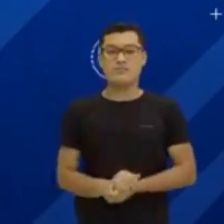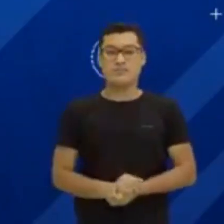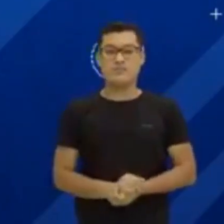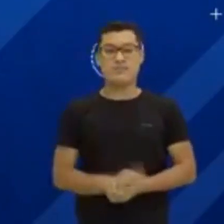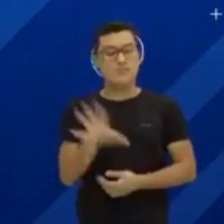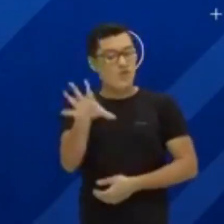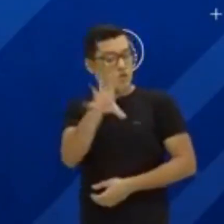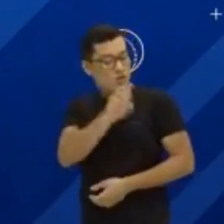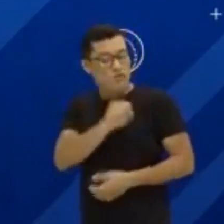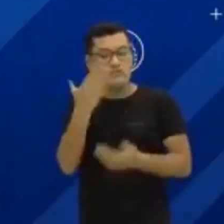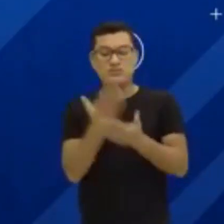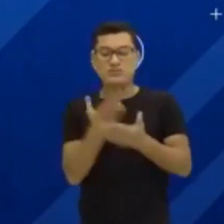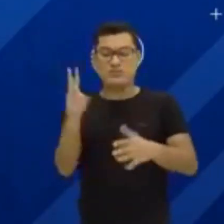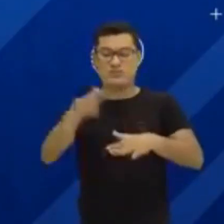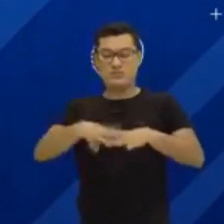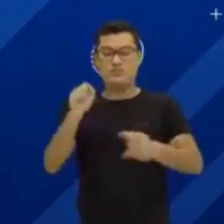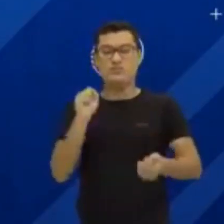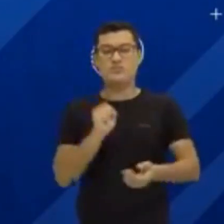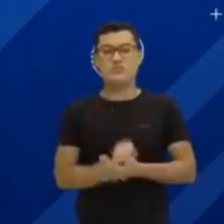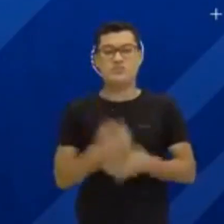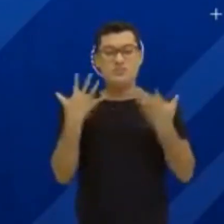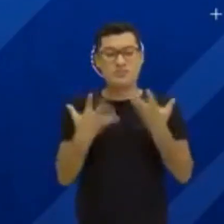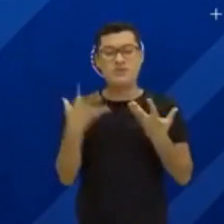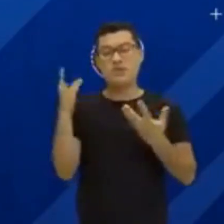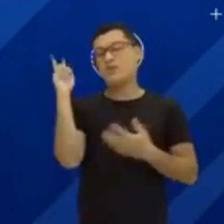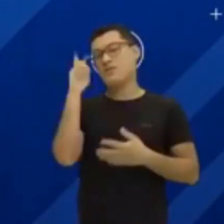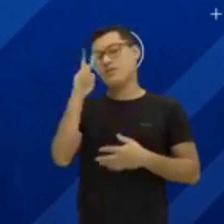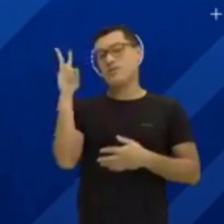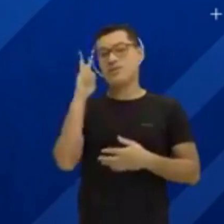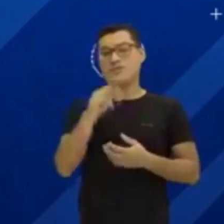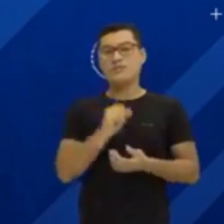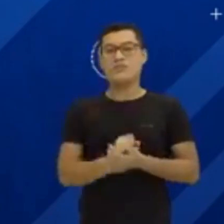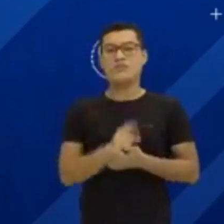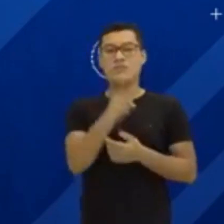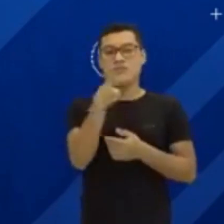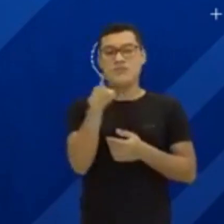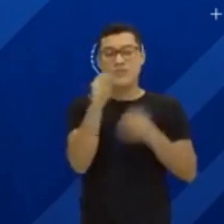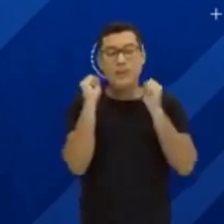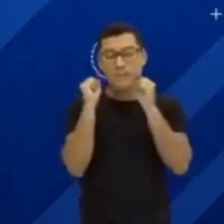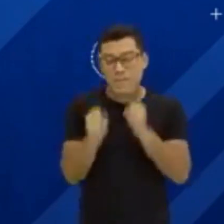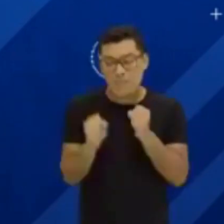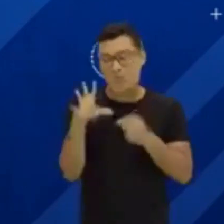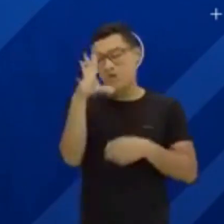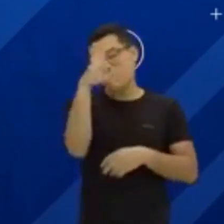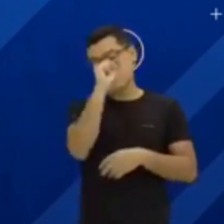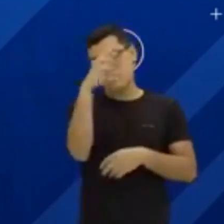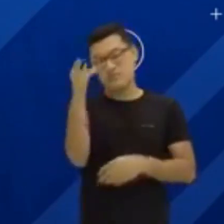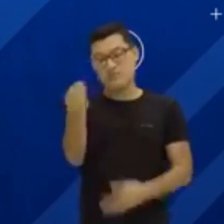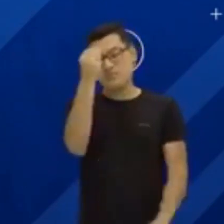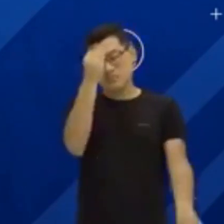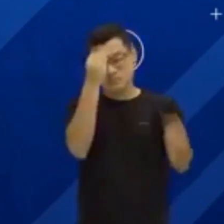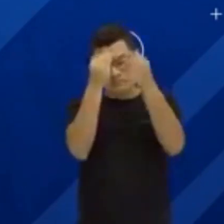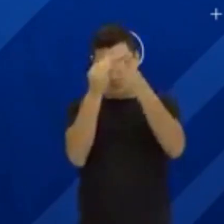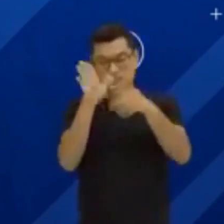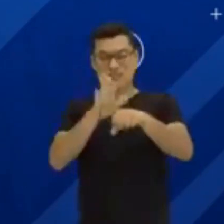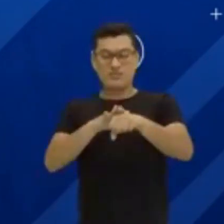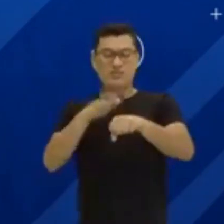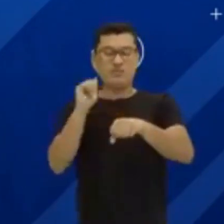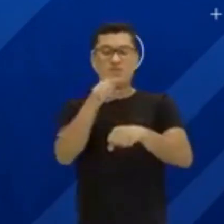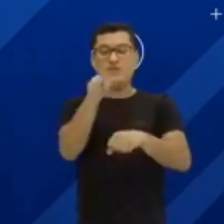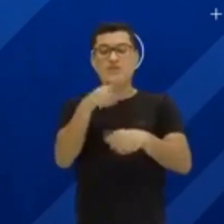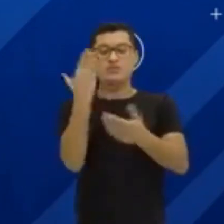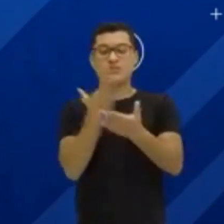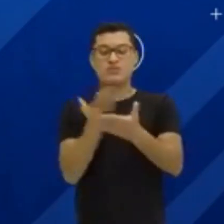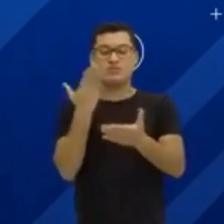gostaram da aula? Gente, eu quero lembrar vocês para que você possa aprender melhor, fixar melhor aquilo que você está estudando,